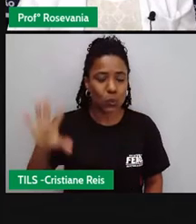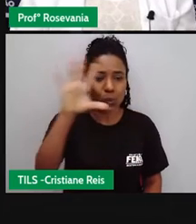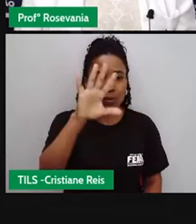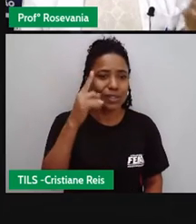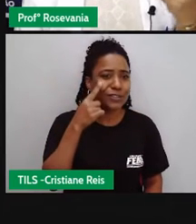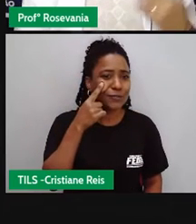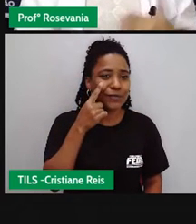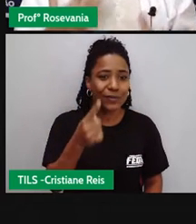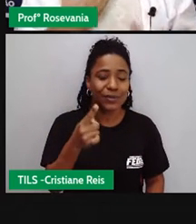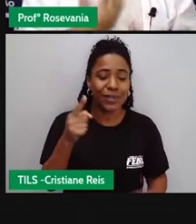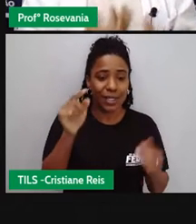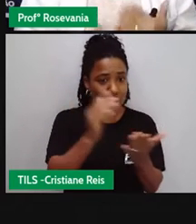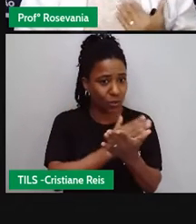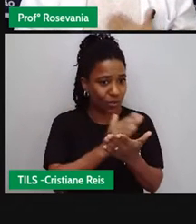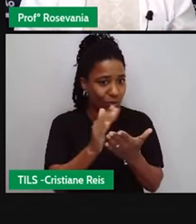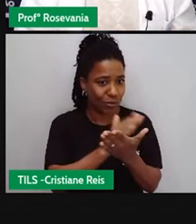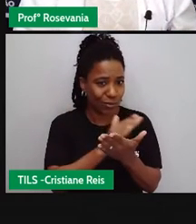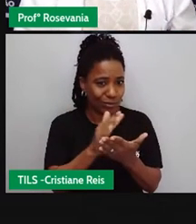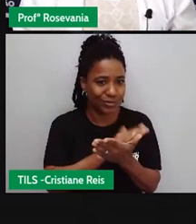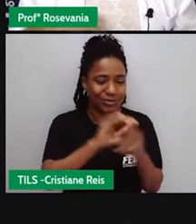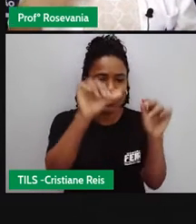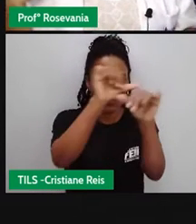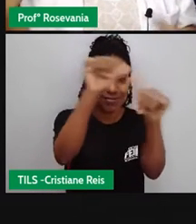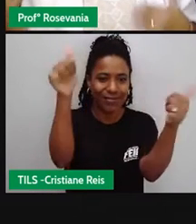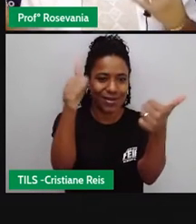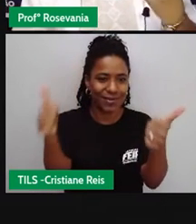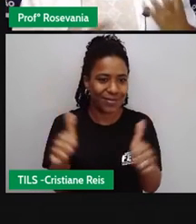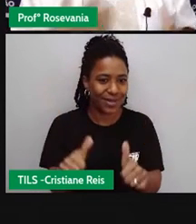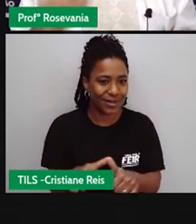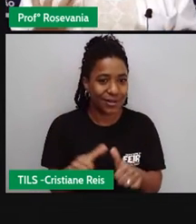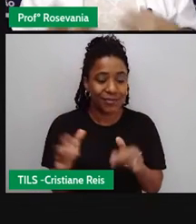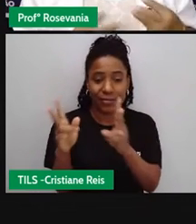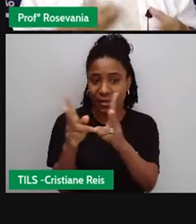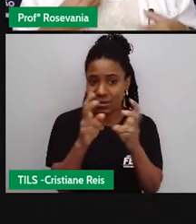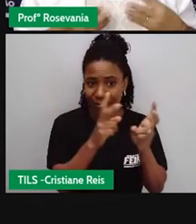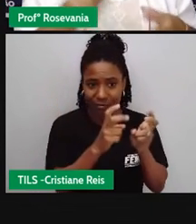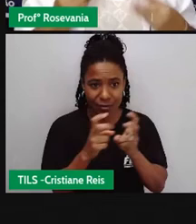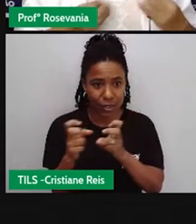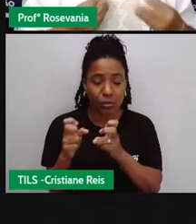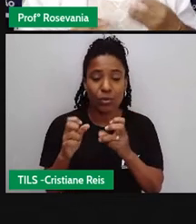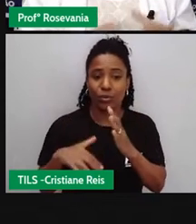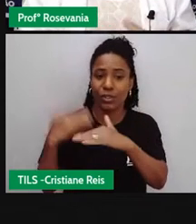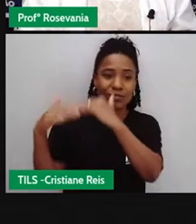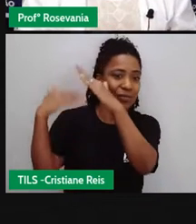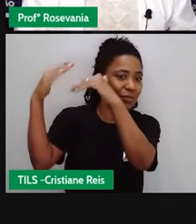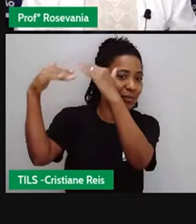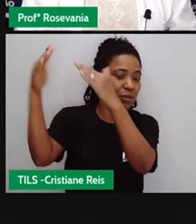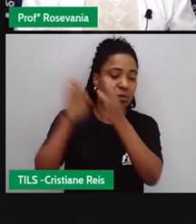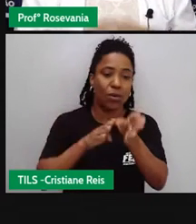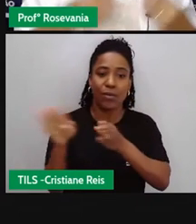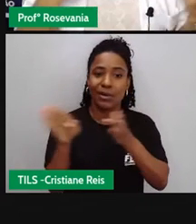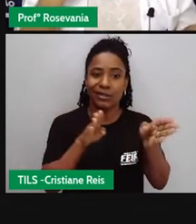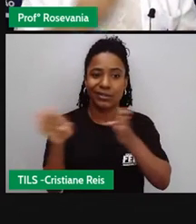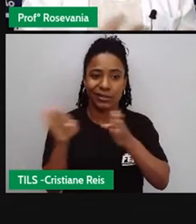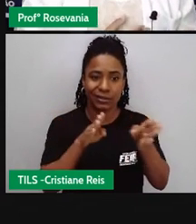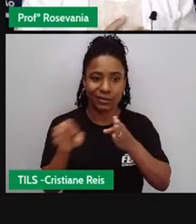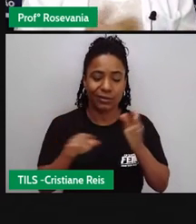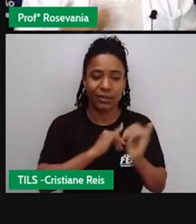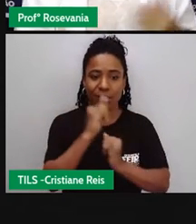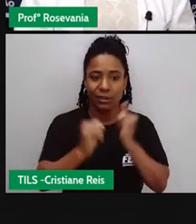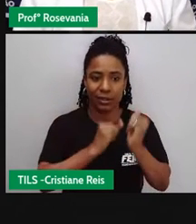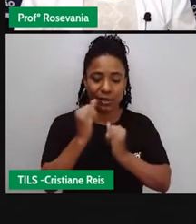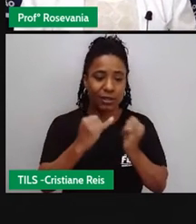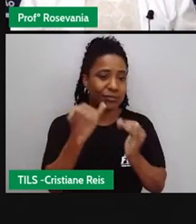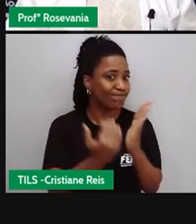da aula anterior, que a gente tem algumas regiões que tem o desenvolvimento, né, o acesso a essa internet muito